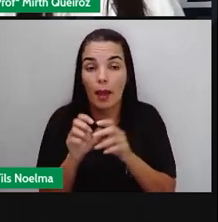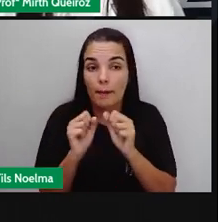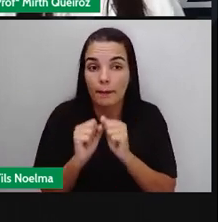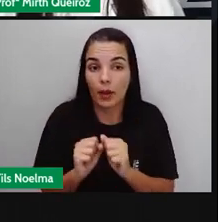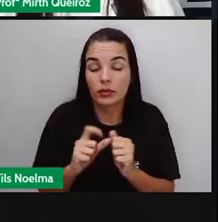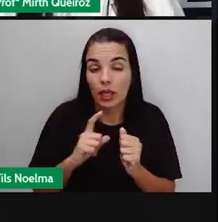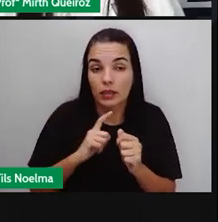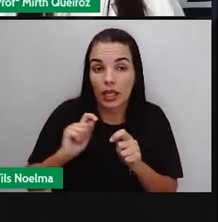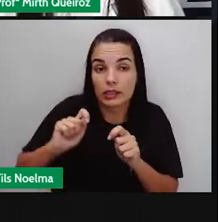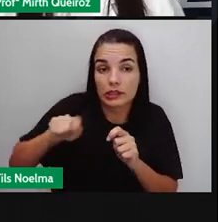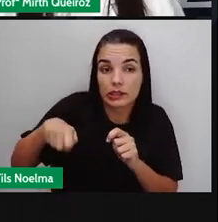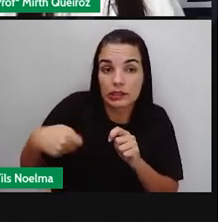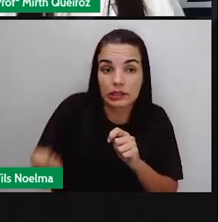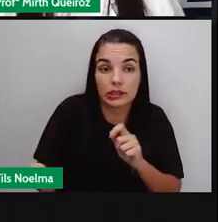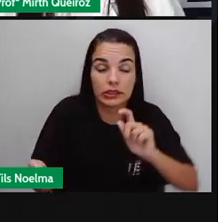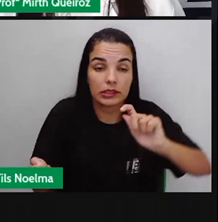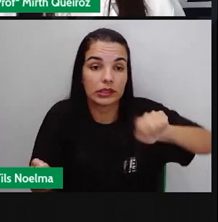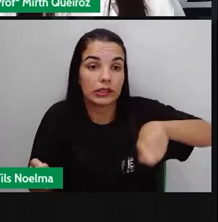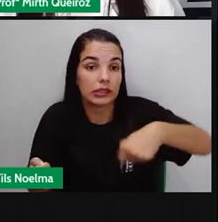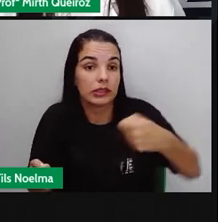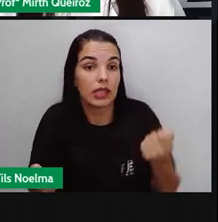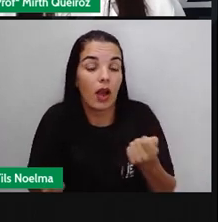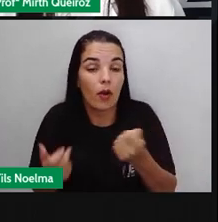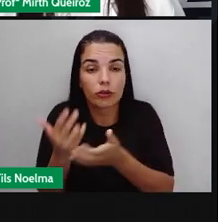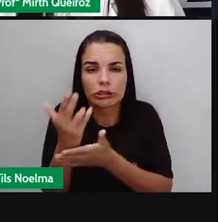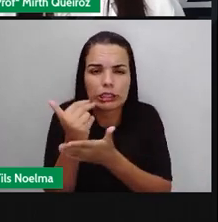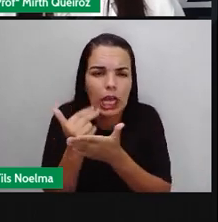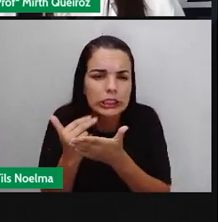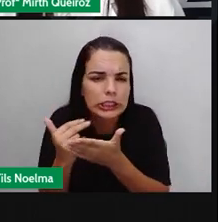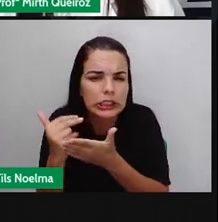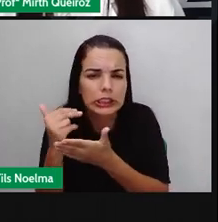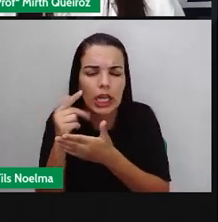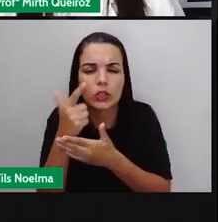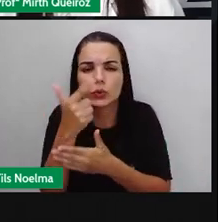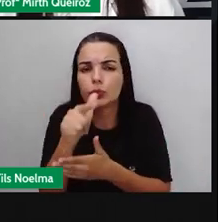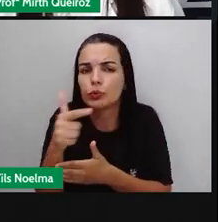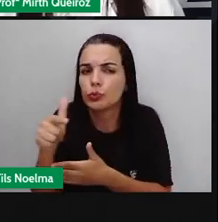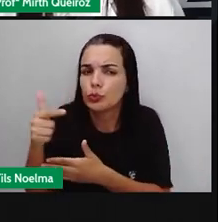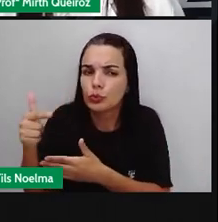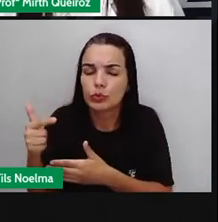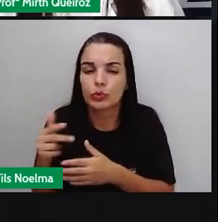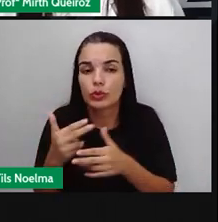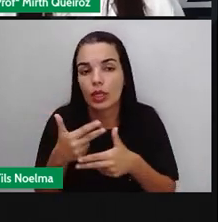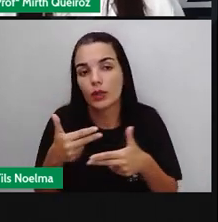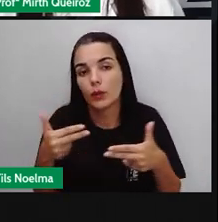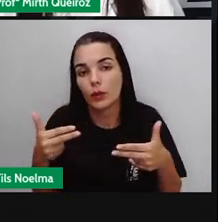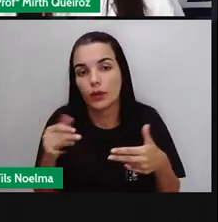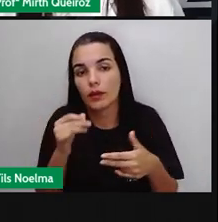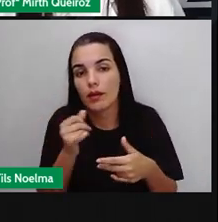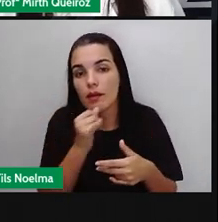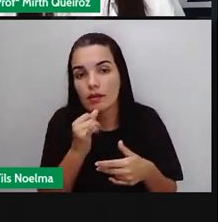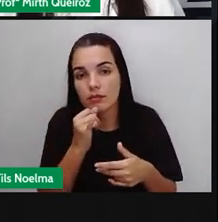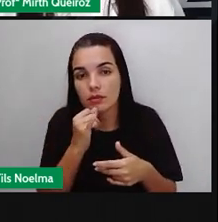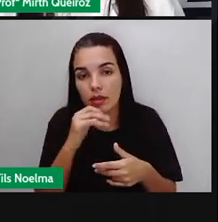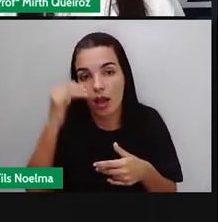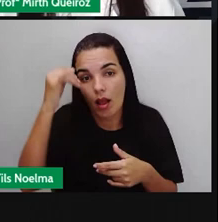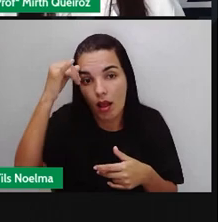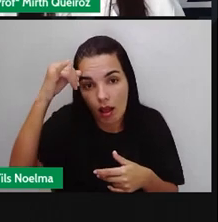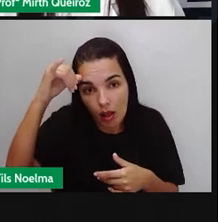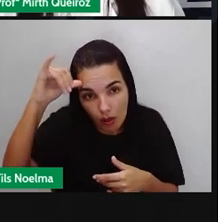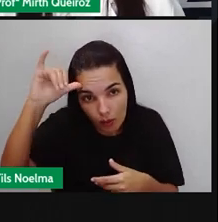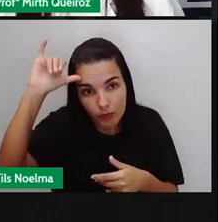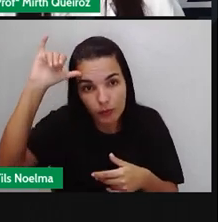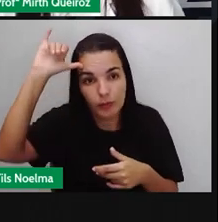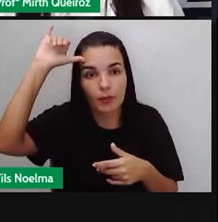símbolos, né? É outra forma aí de se apresentar essas legendas. Que podem ser utilizando